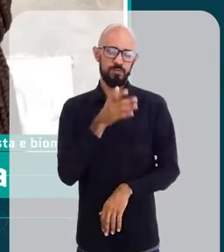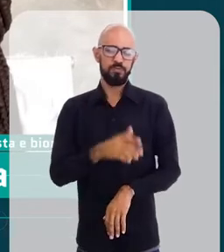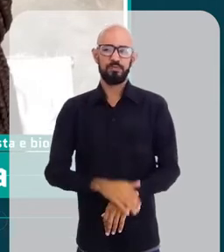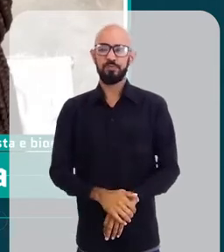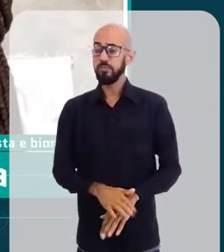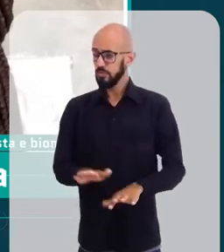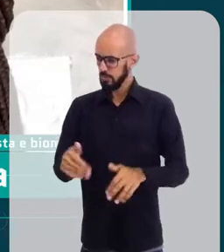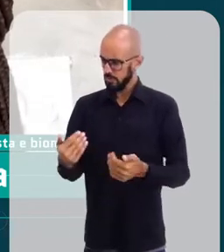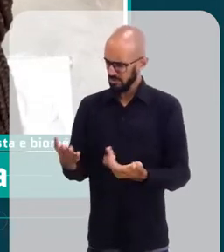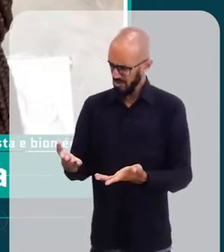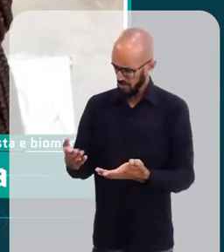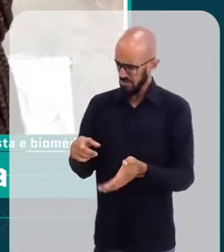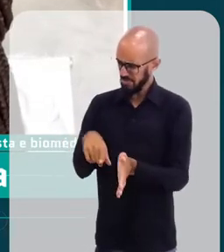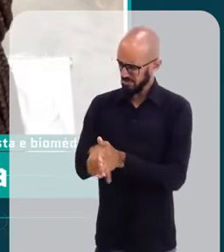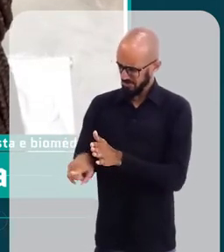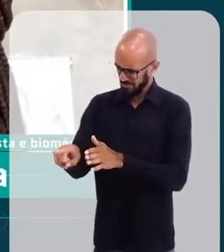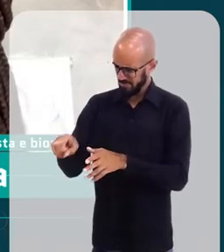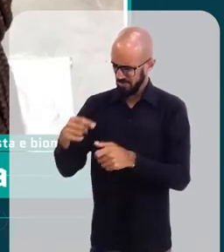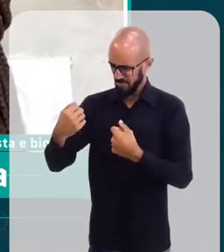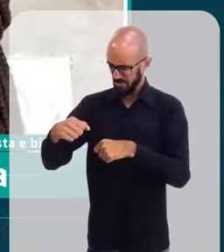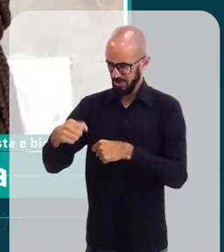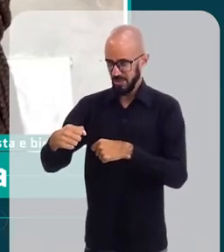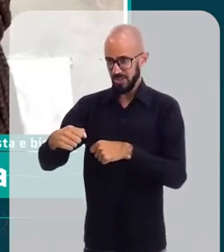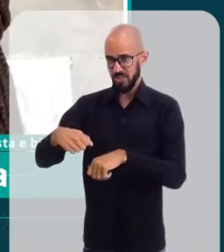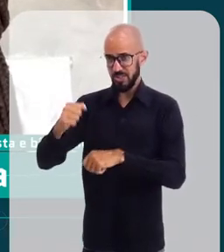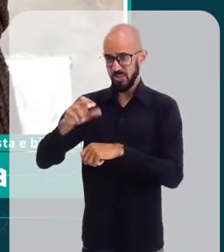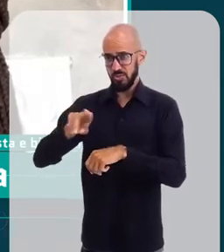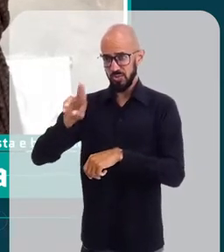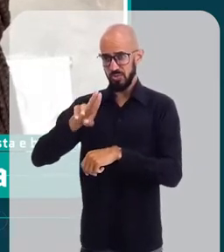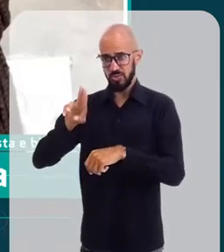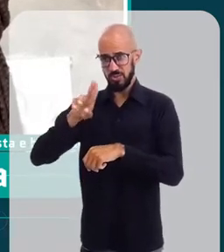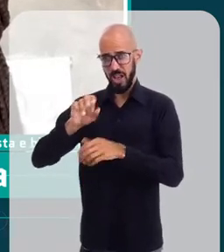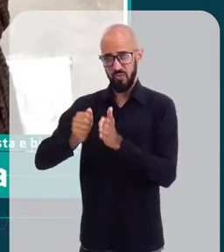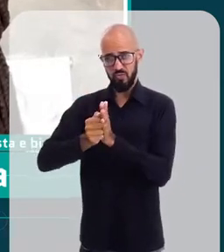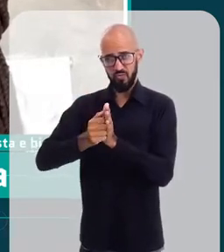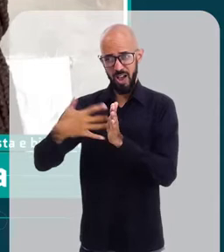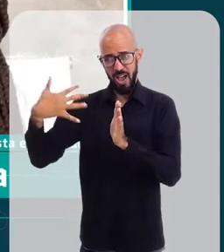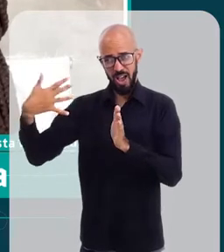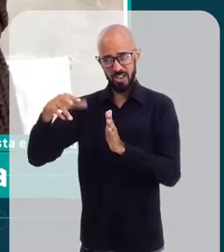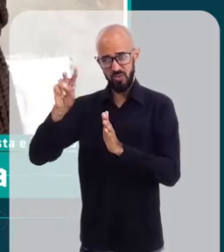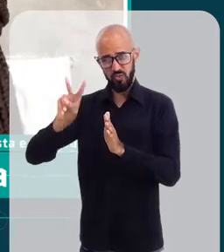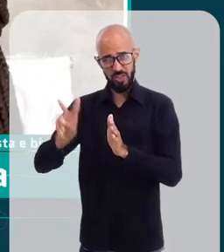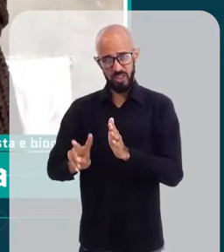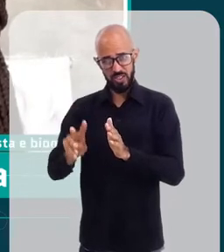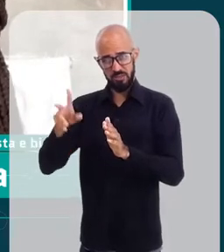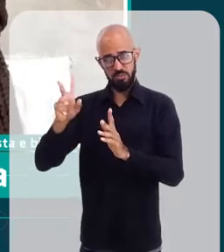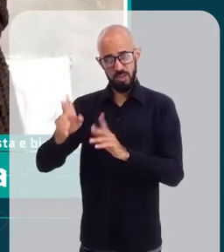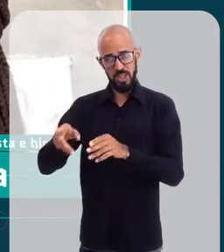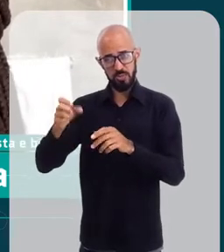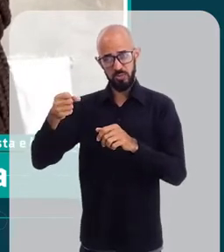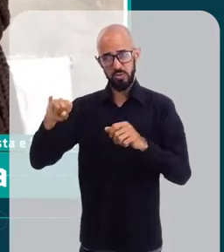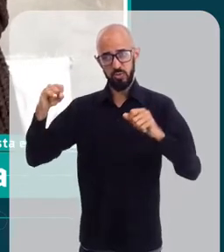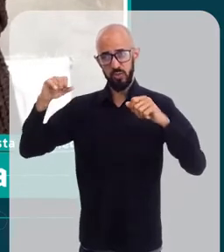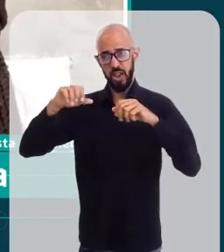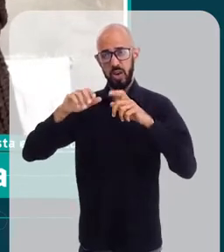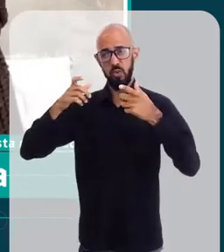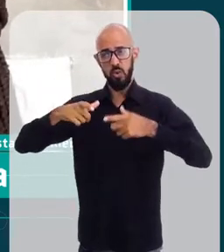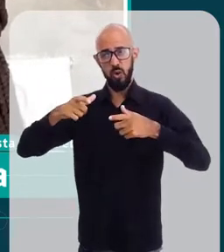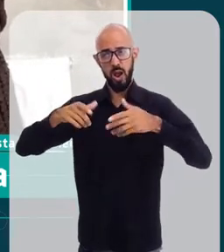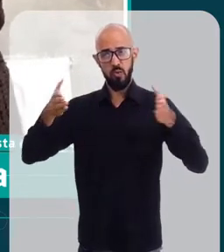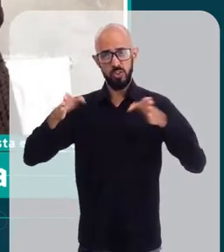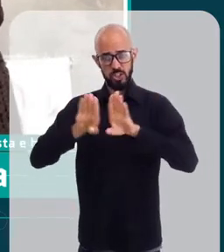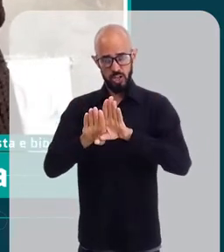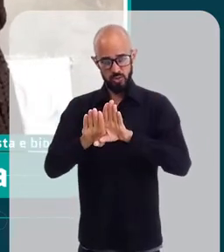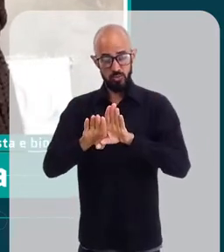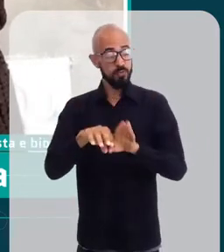É necessário, então, a gente usar protetor solar várias vezes durante o dia, mesmo se não estiver exposto ao sol? Sim,